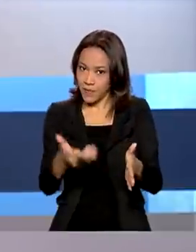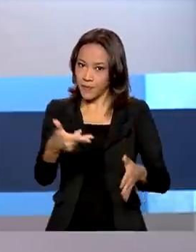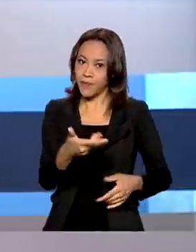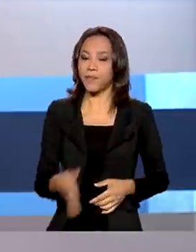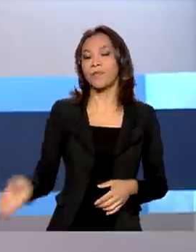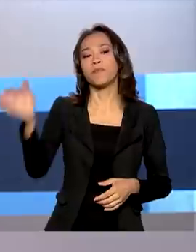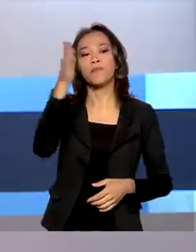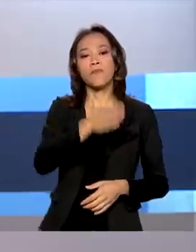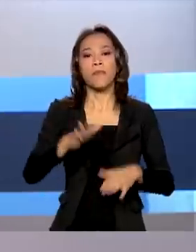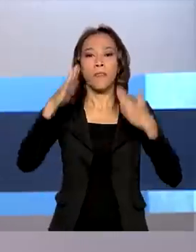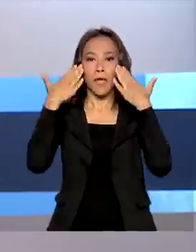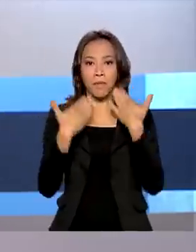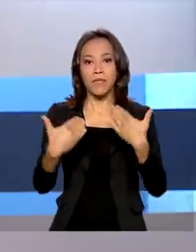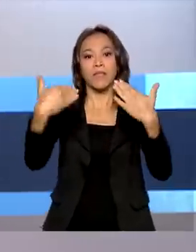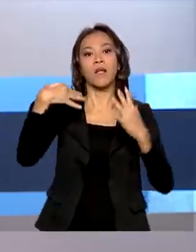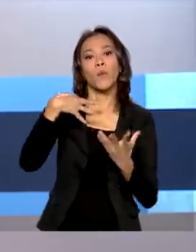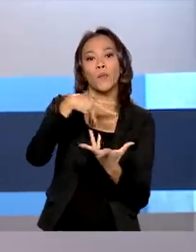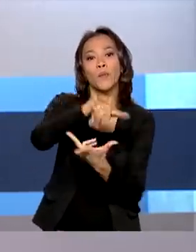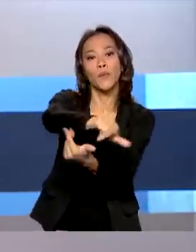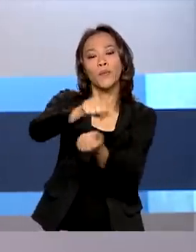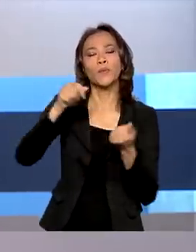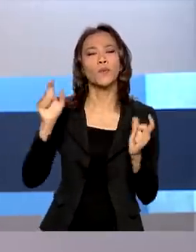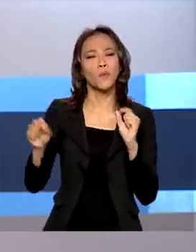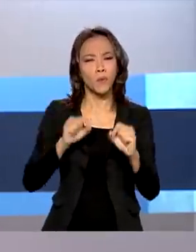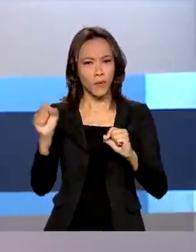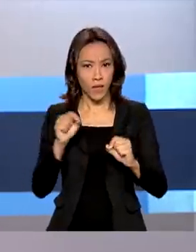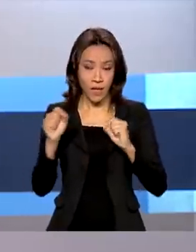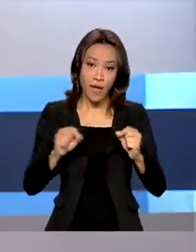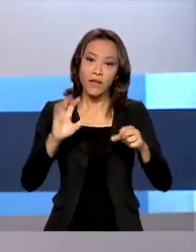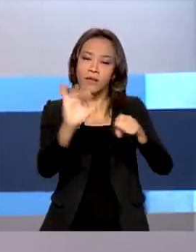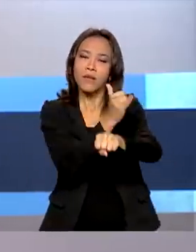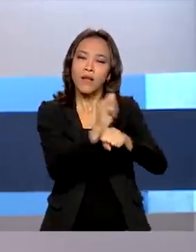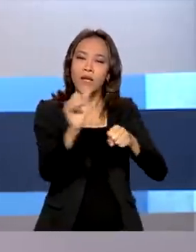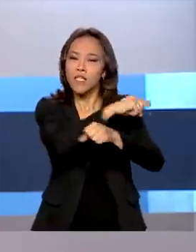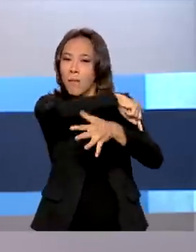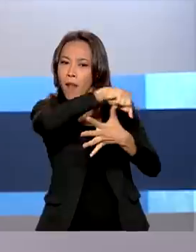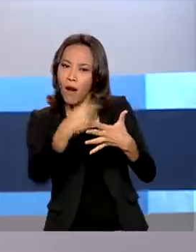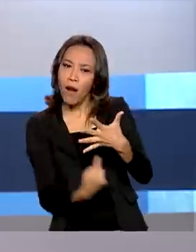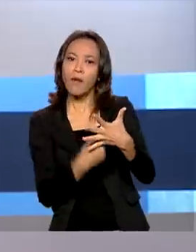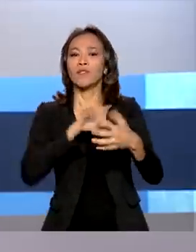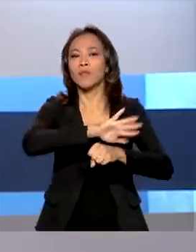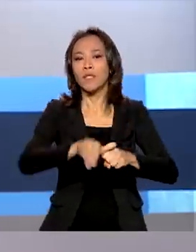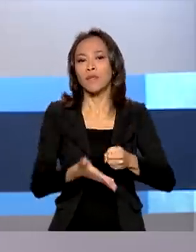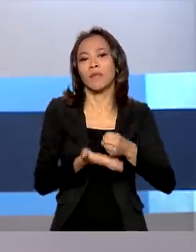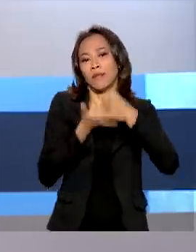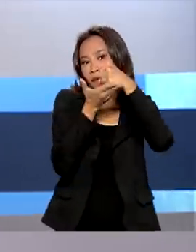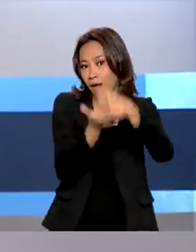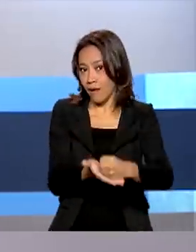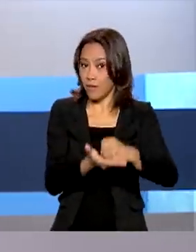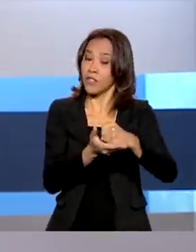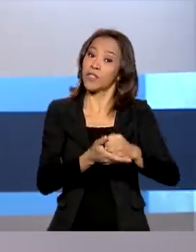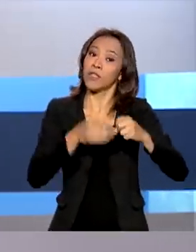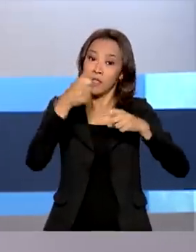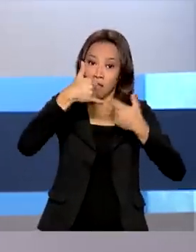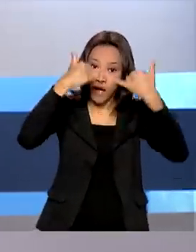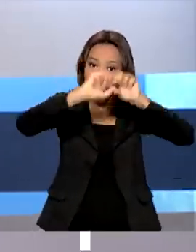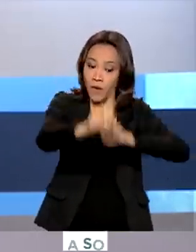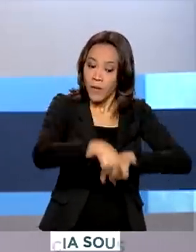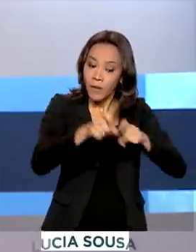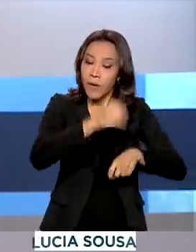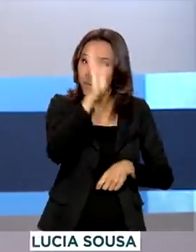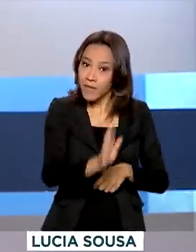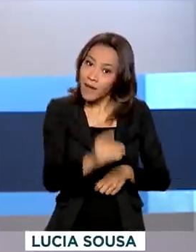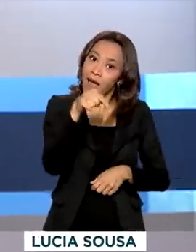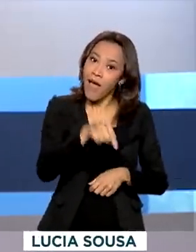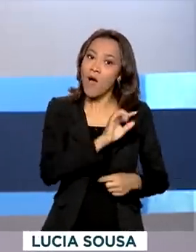Apresentar ao mundo as boas práticas de desenvolvimento sustentável da agropecuária brasileira é um dos objetivos da participação do